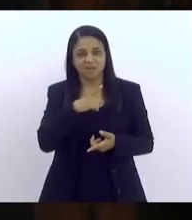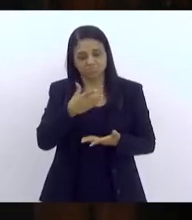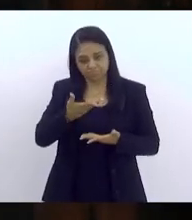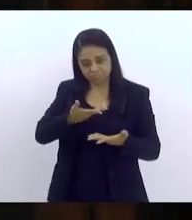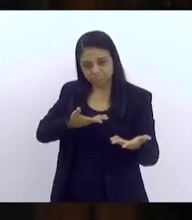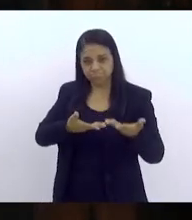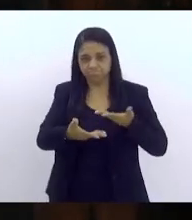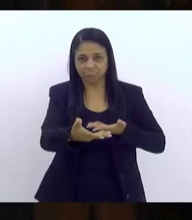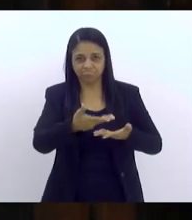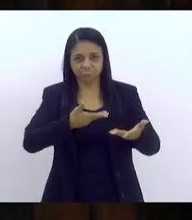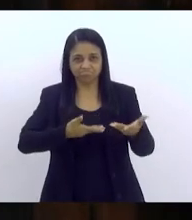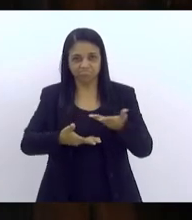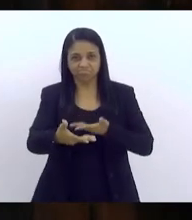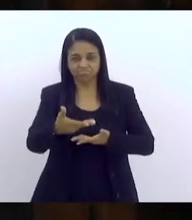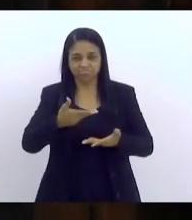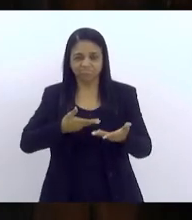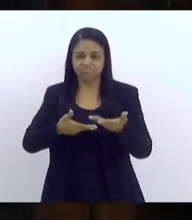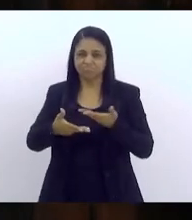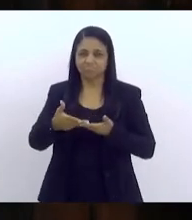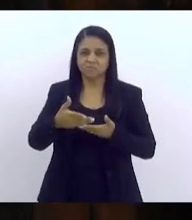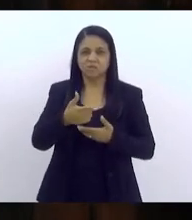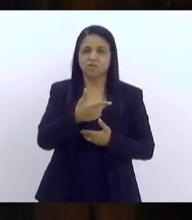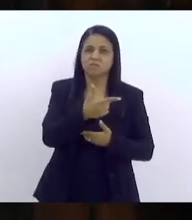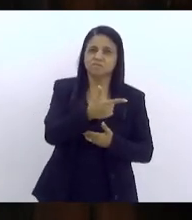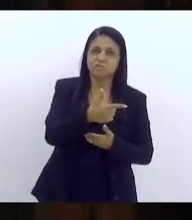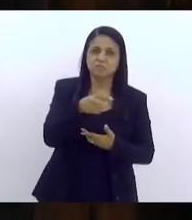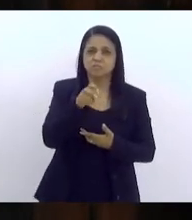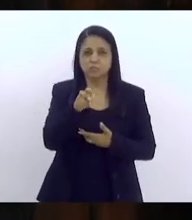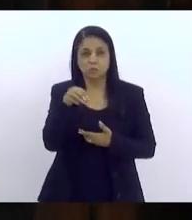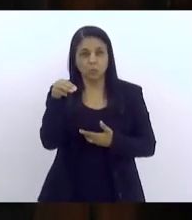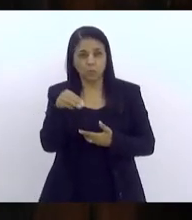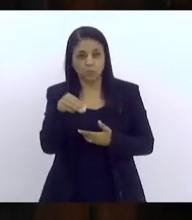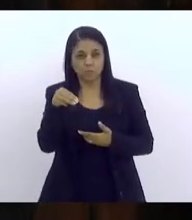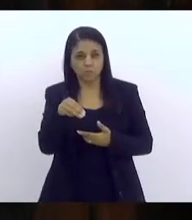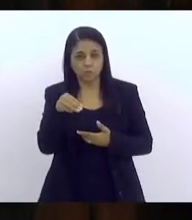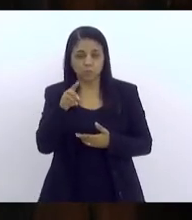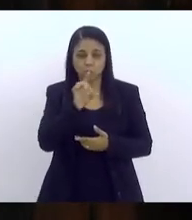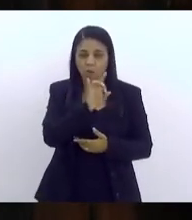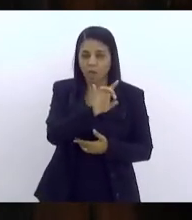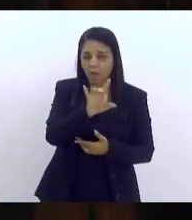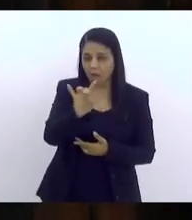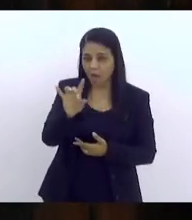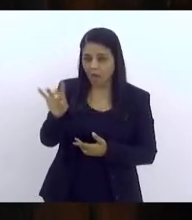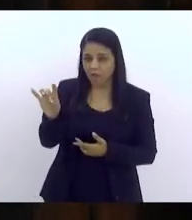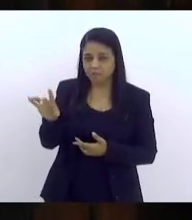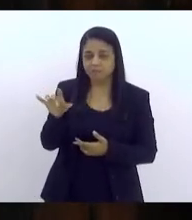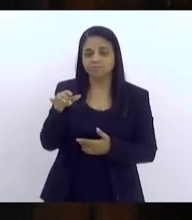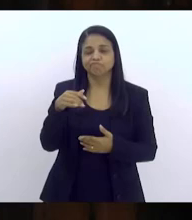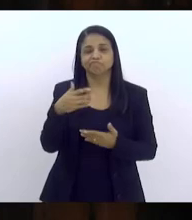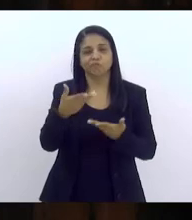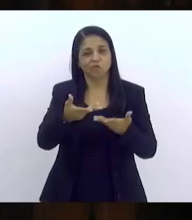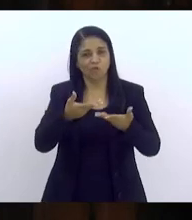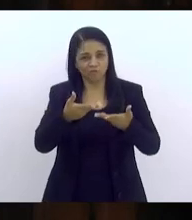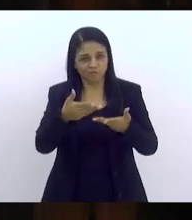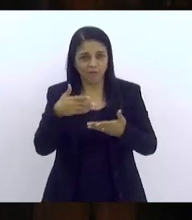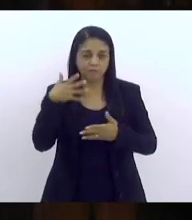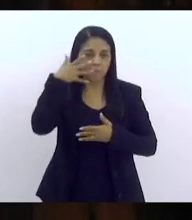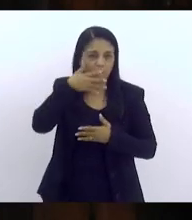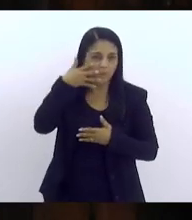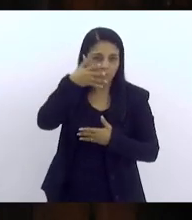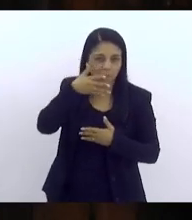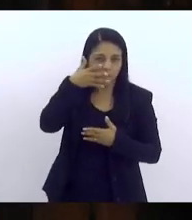uma intervenção inicial de mais ou menos 25 minutos, para cada uma das convidadas. E,